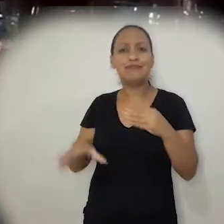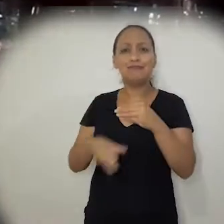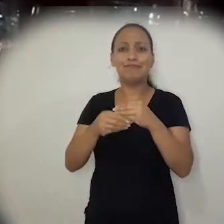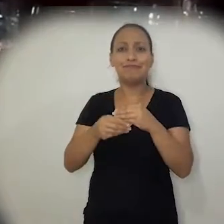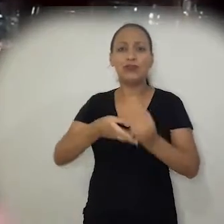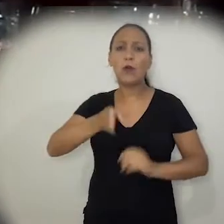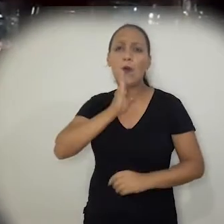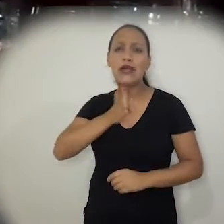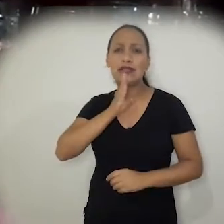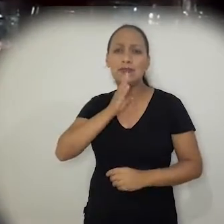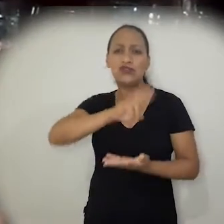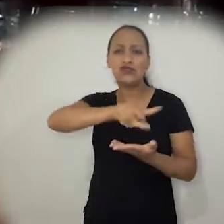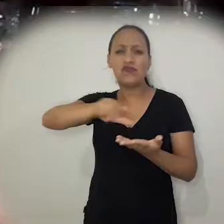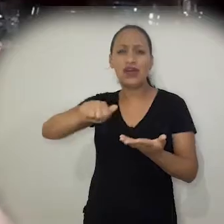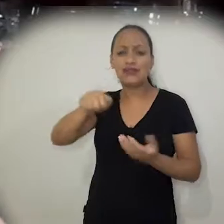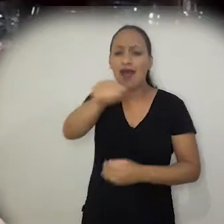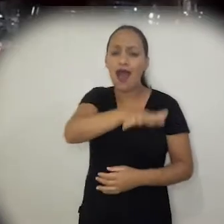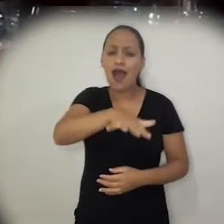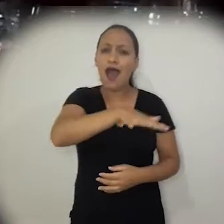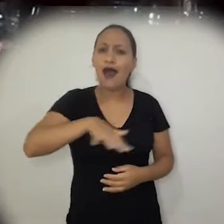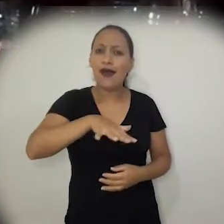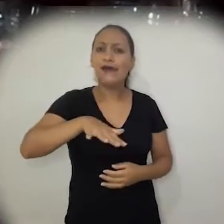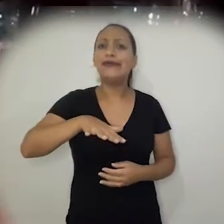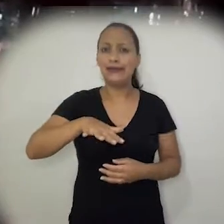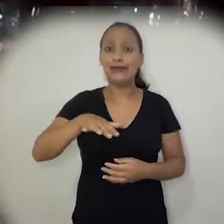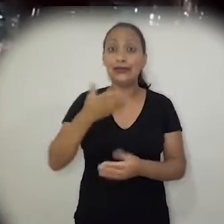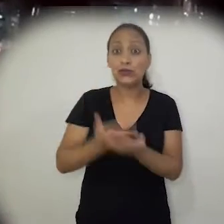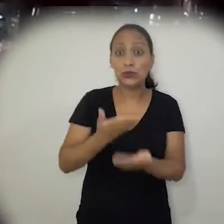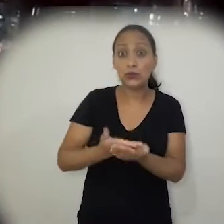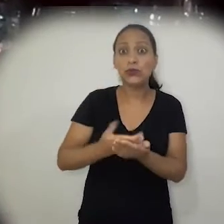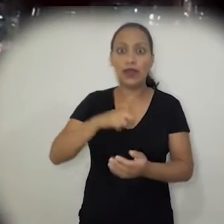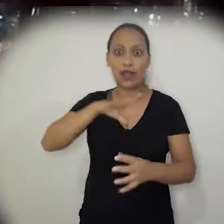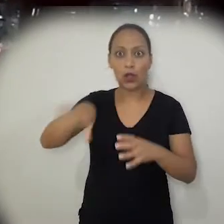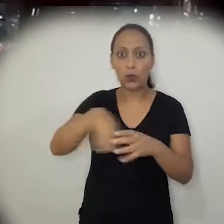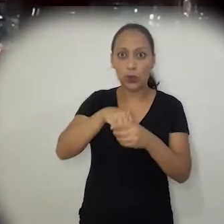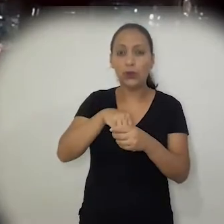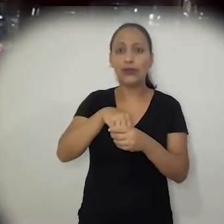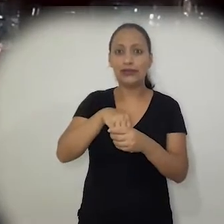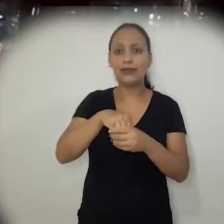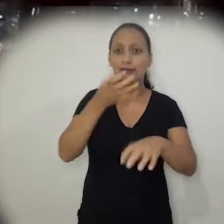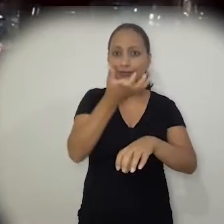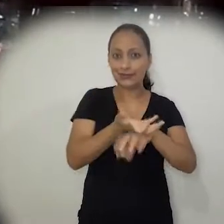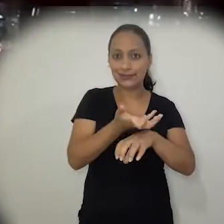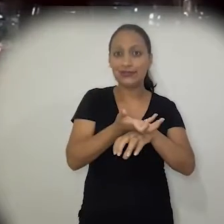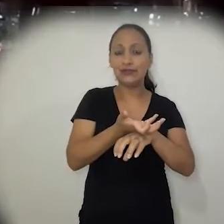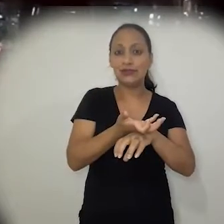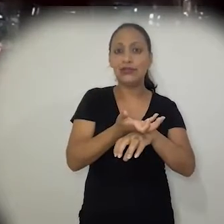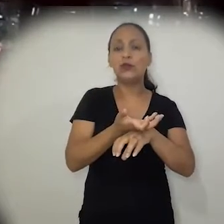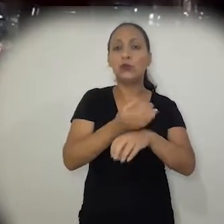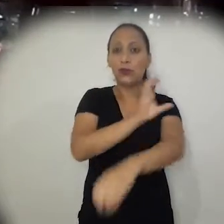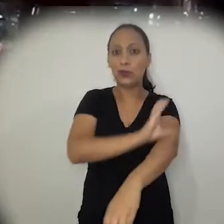conhecimento que as diferentes áreas de estudo que são incluídas nesse escopo interdisciplinar do curso.